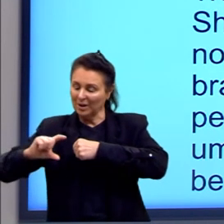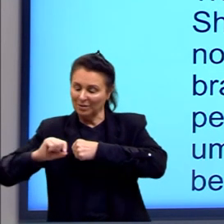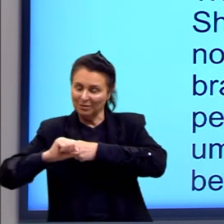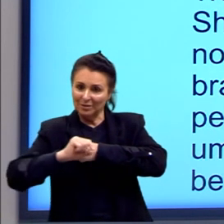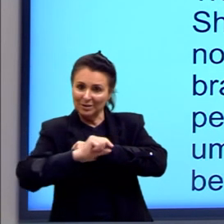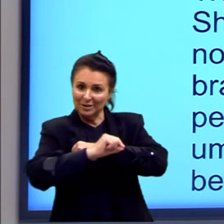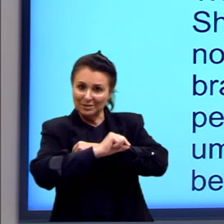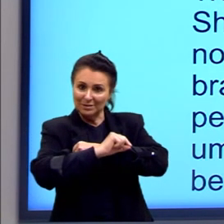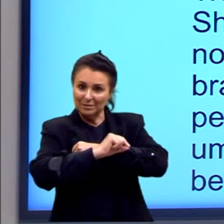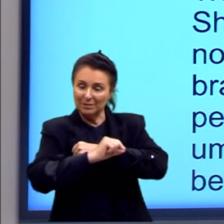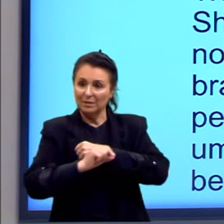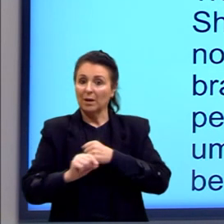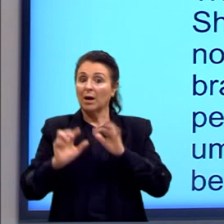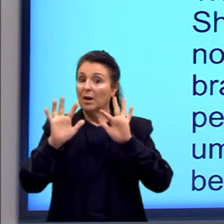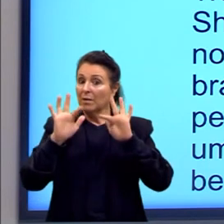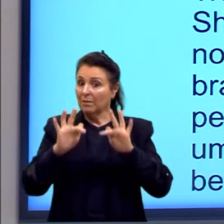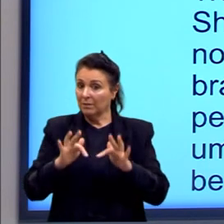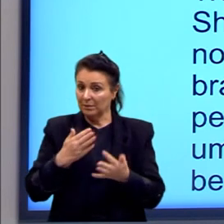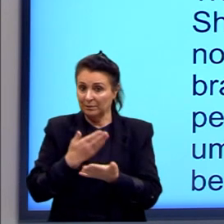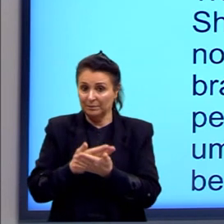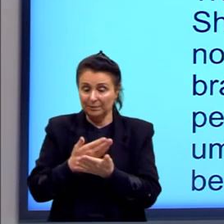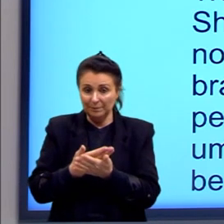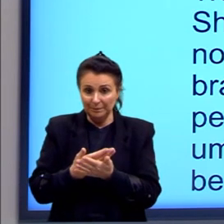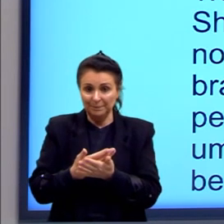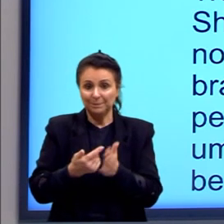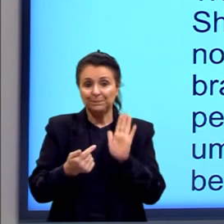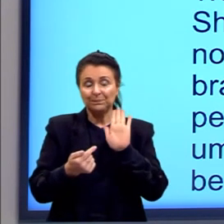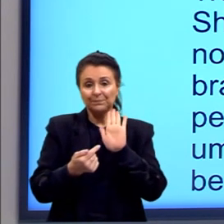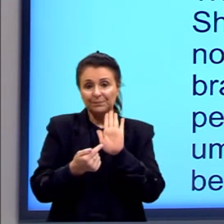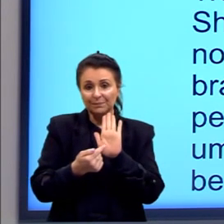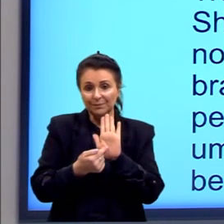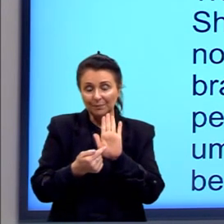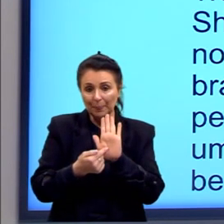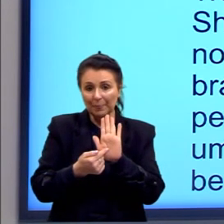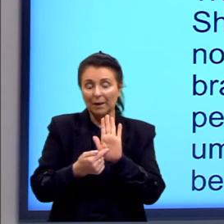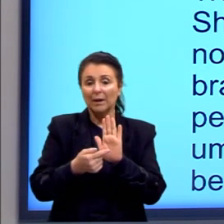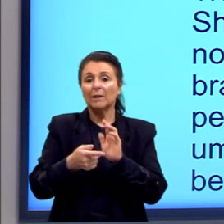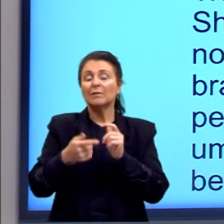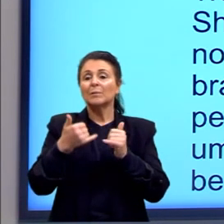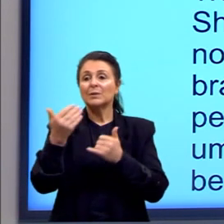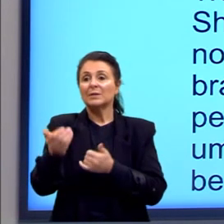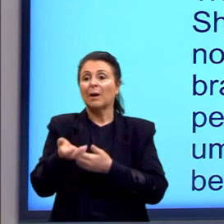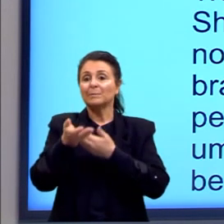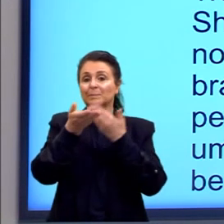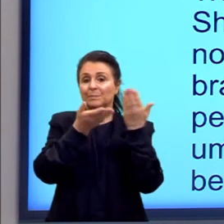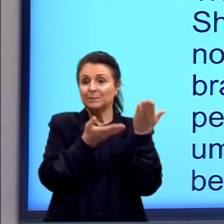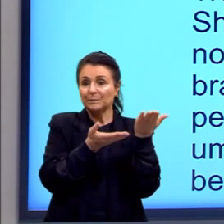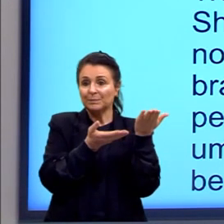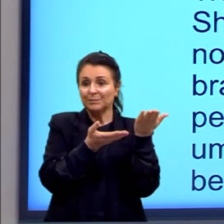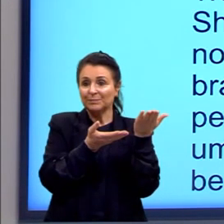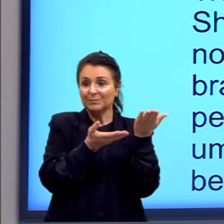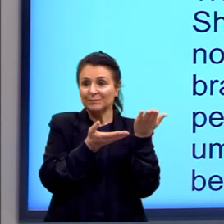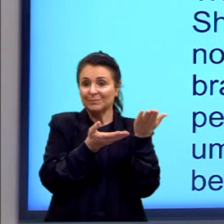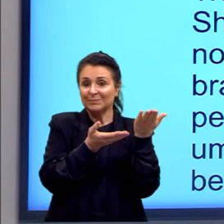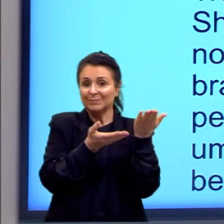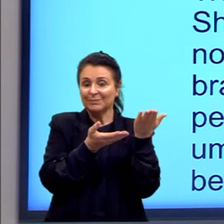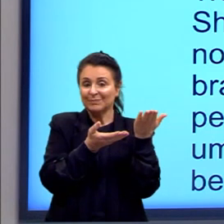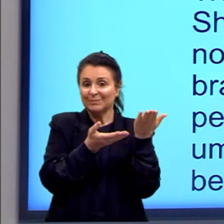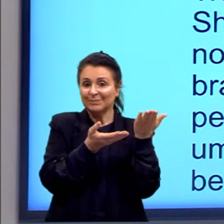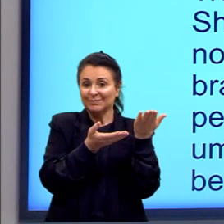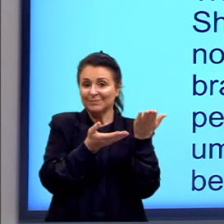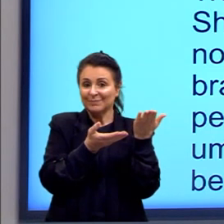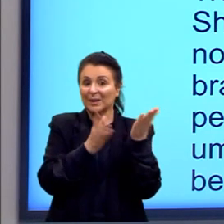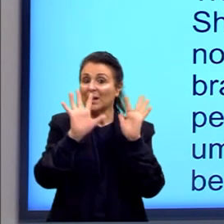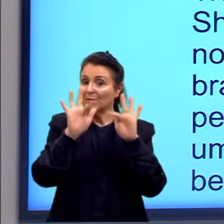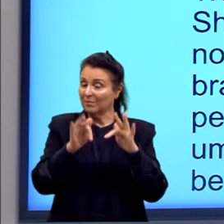Para finalizar a nossa aula, eu trouxe aqui um exercício. A gente vai trabalhar ele e eu fecho a aula aqui com